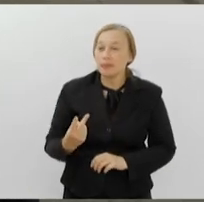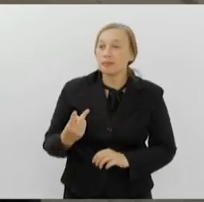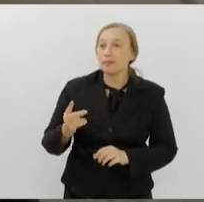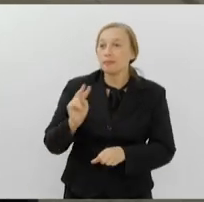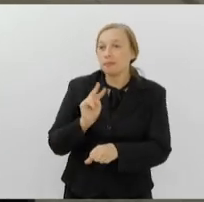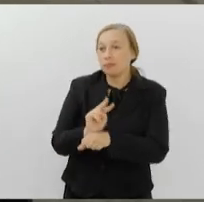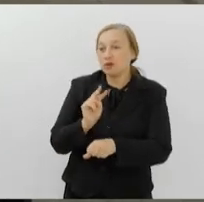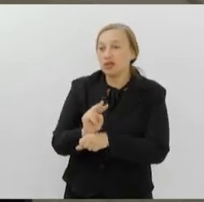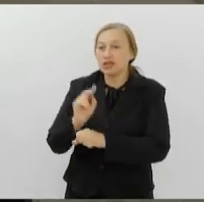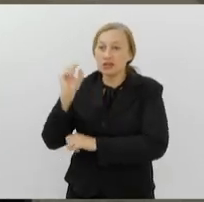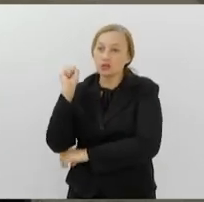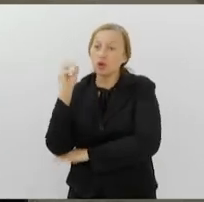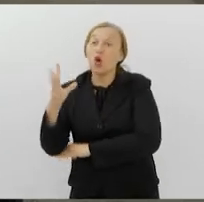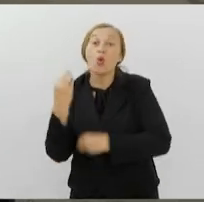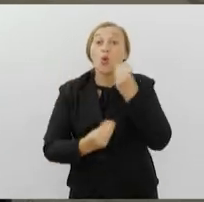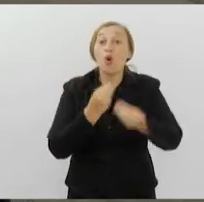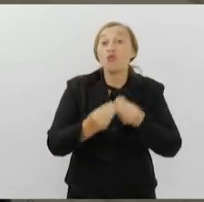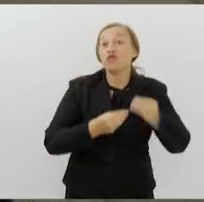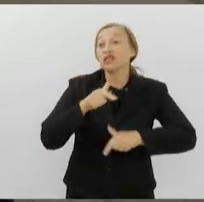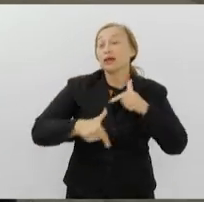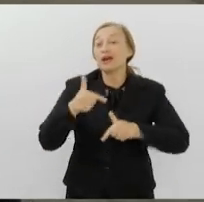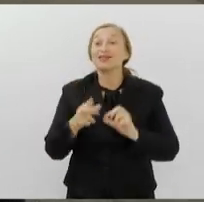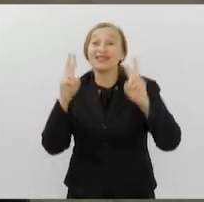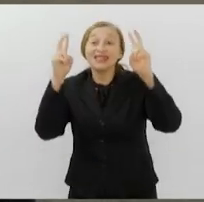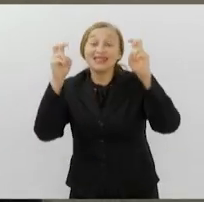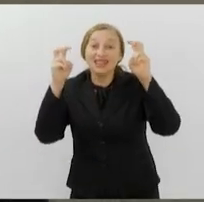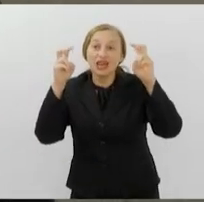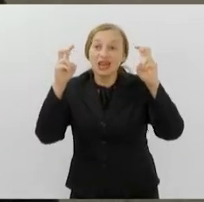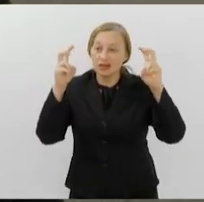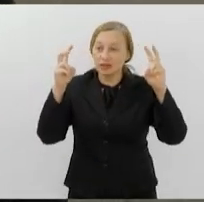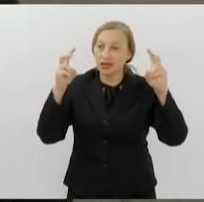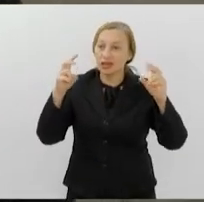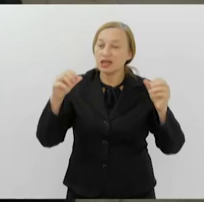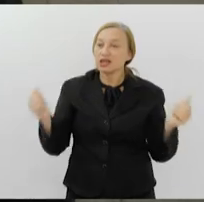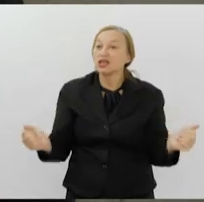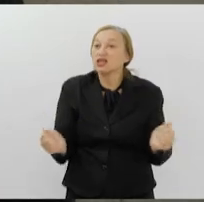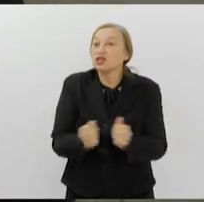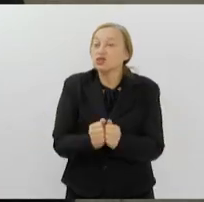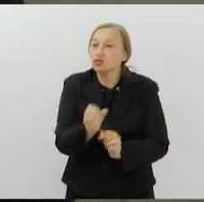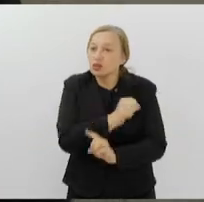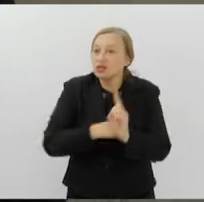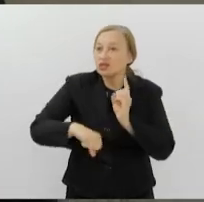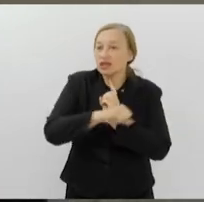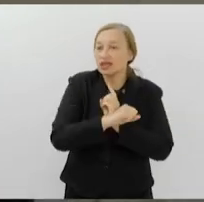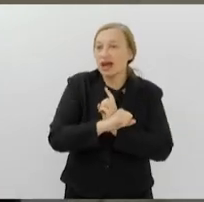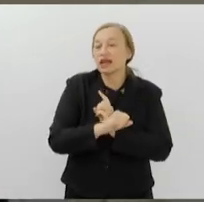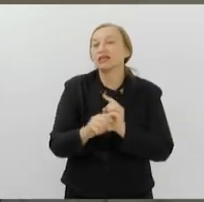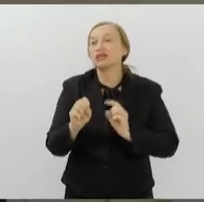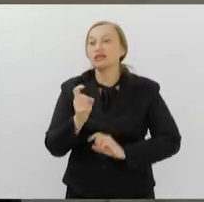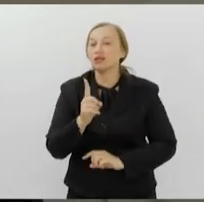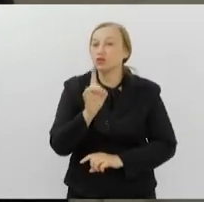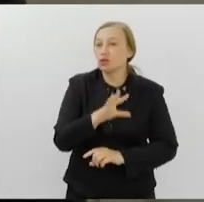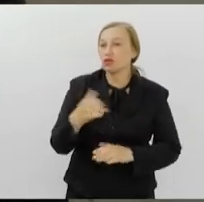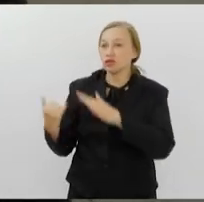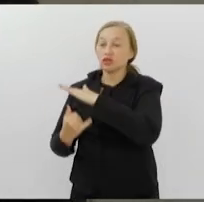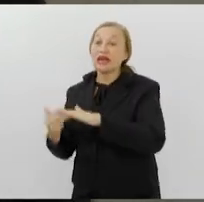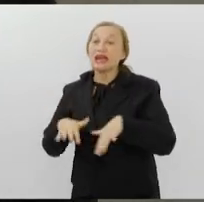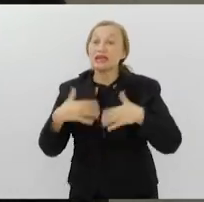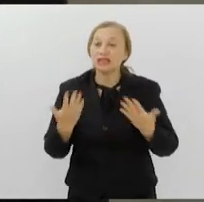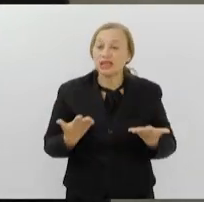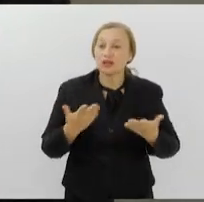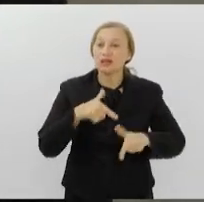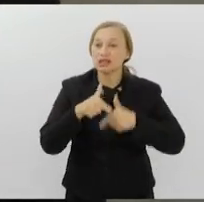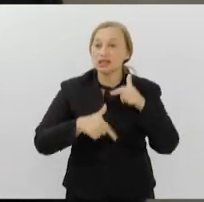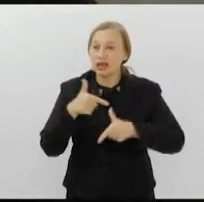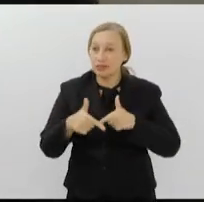Como é que vocês fazem para trabalhar com essas temáticas que envolvem toda a sociedade, não somente o Instituto? Então, nós fazemos esse trabalho